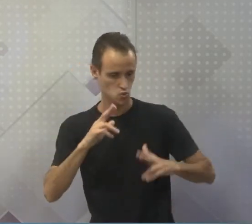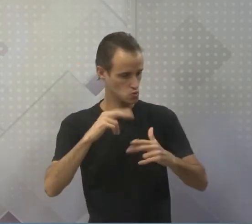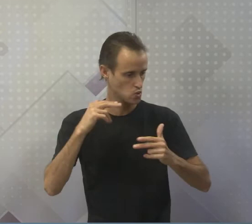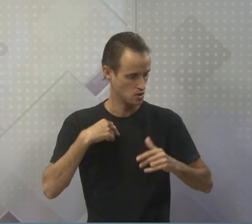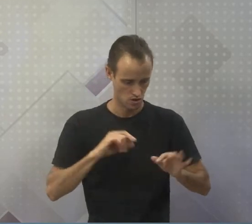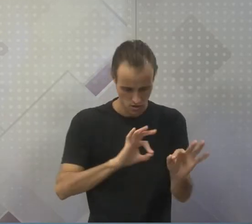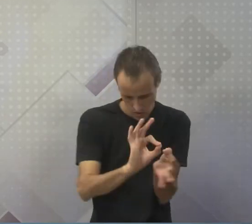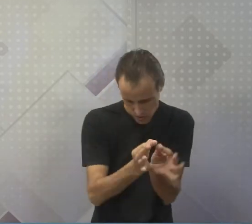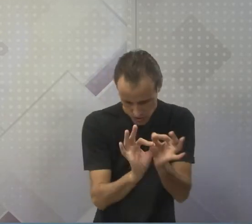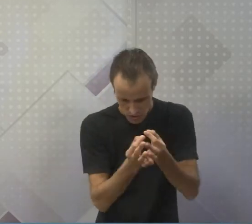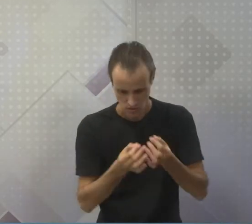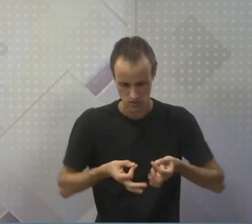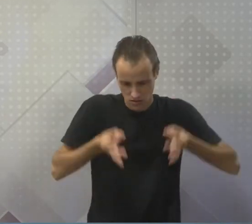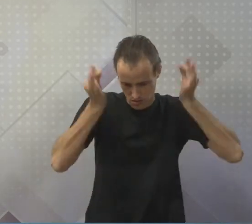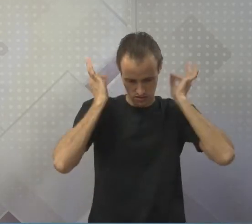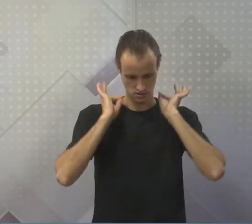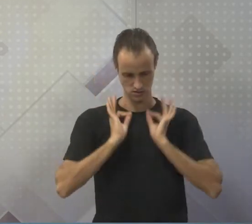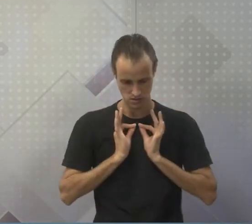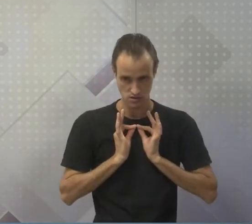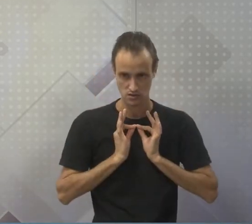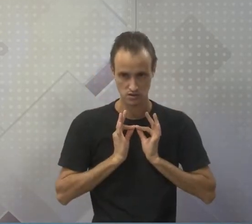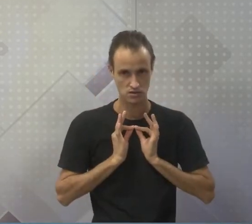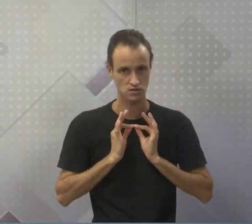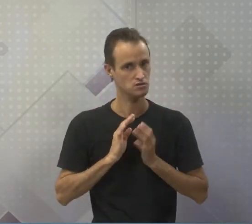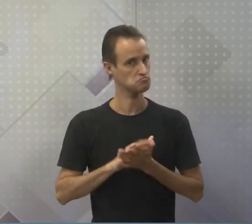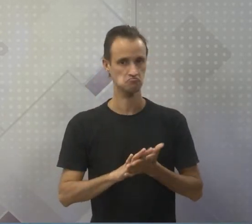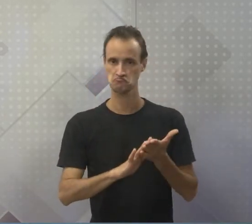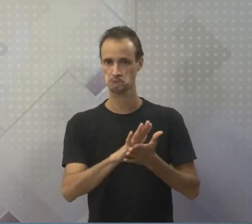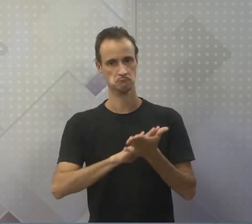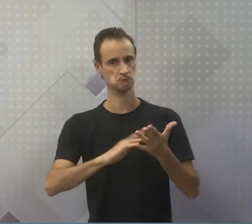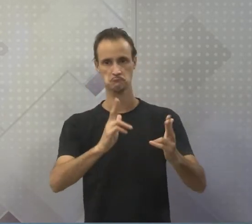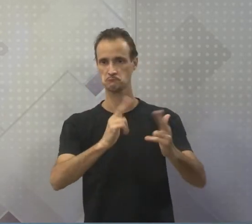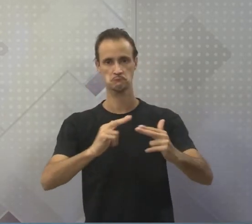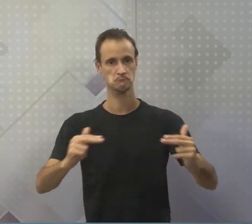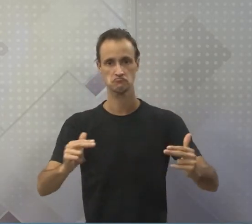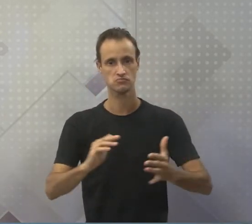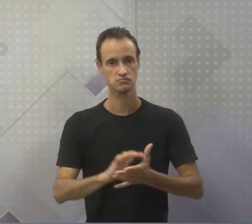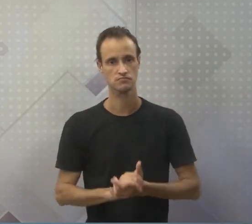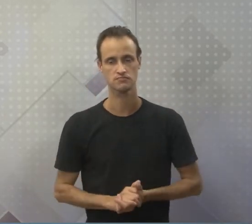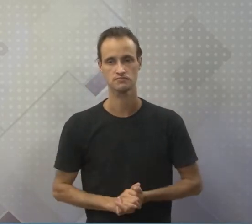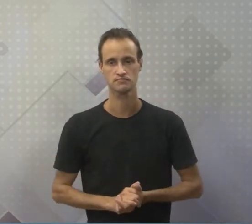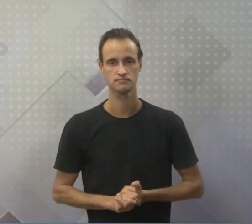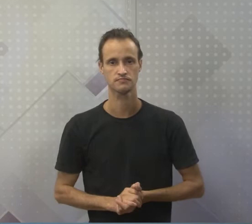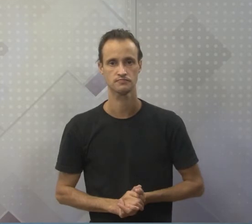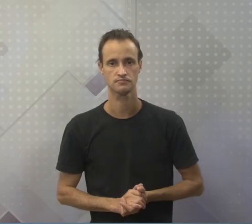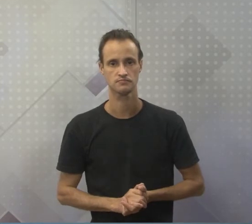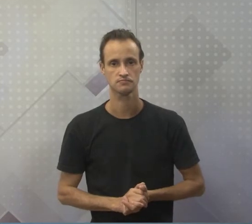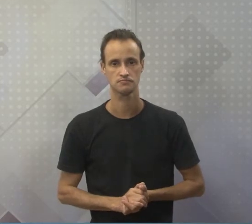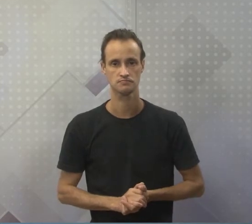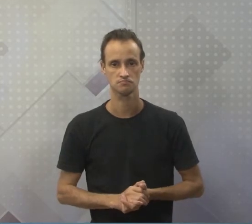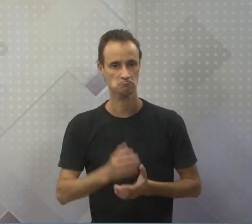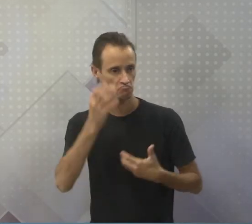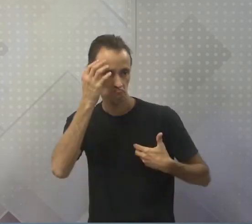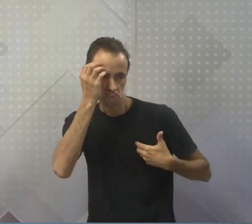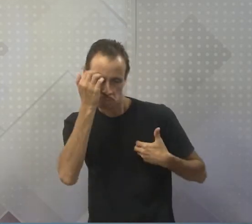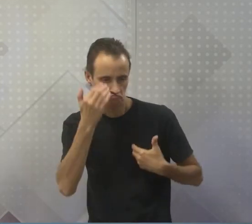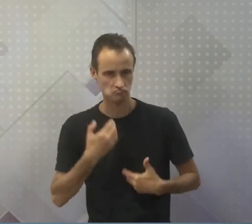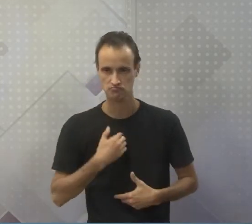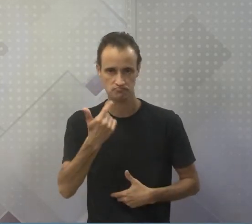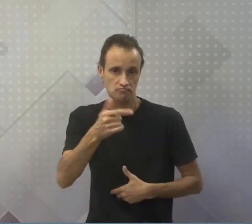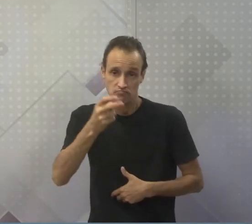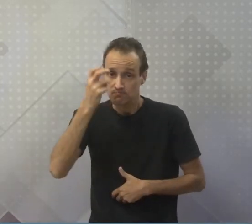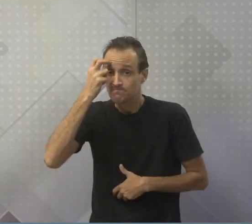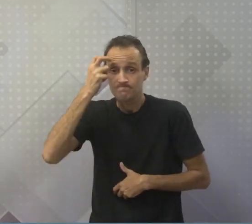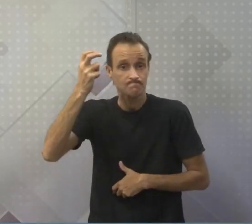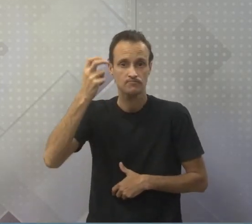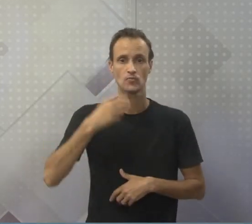um colar, ele sabe fazer, mas não vai pegar um colar e botar aquilo ali para se diferenciar do outro, não. Ele não entende dessa maneira. Os